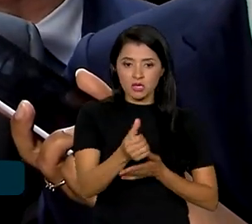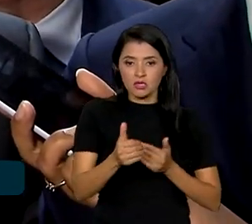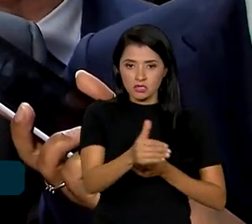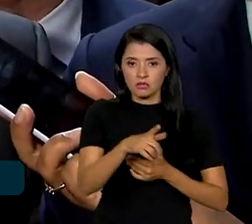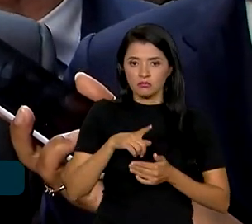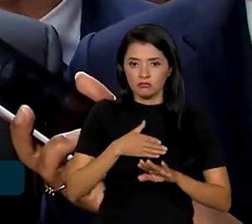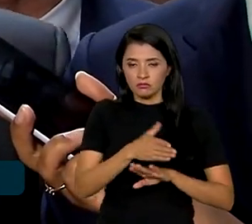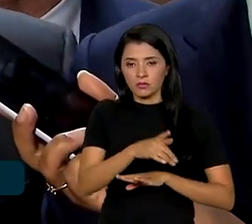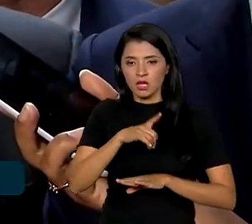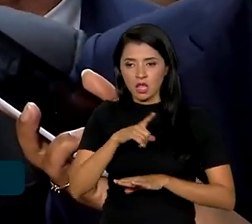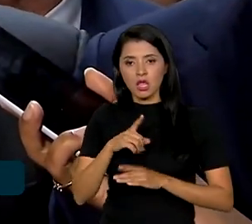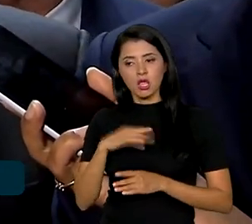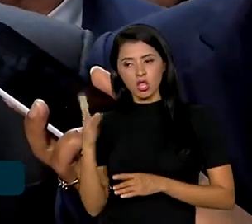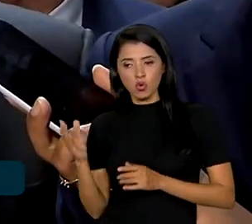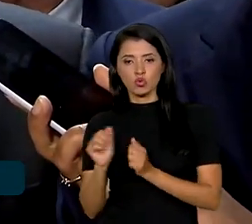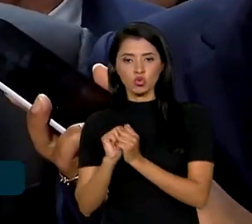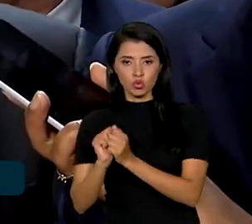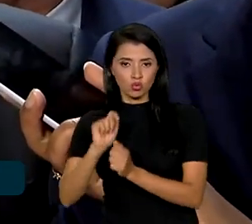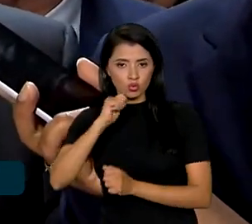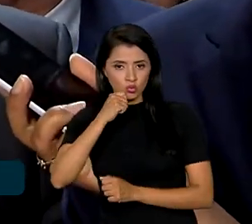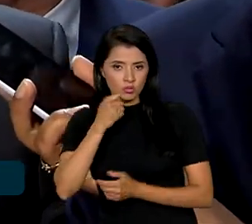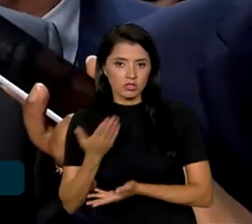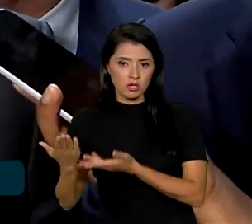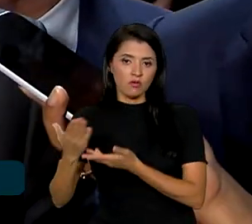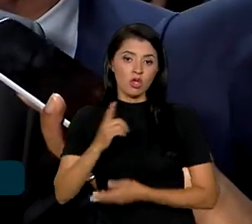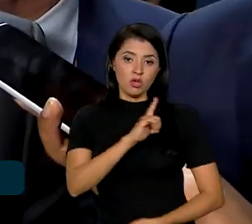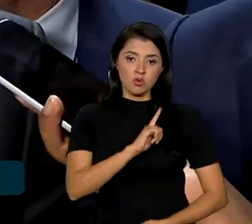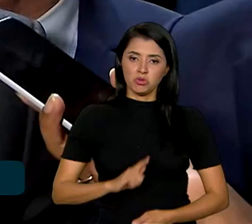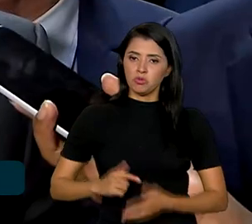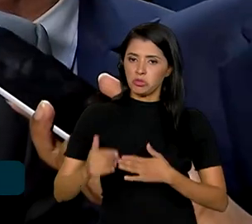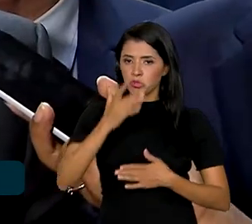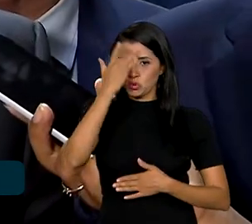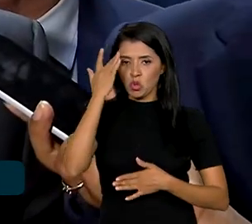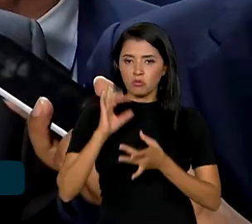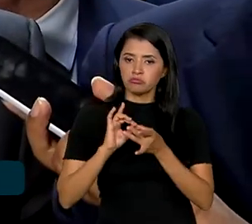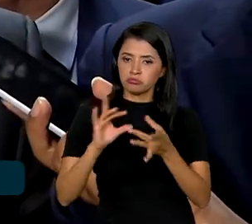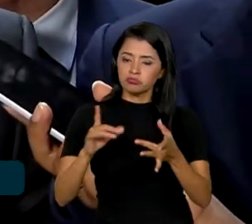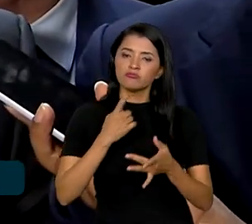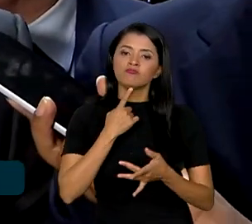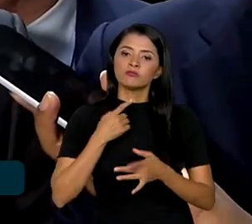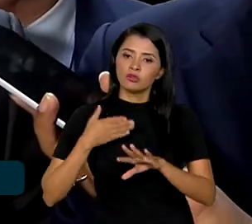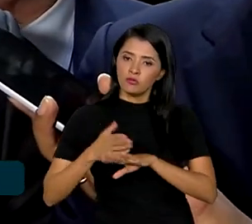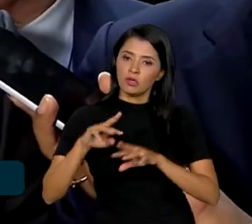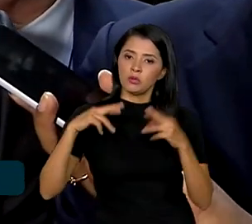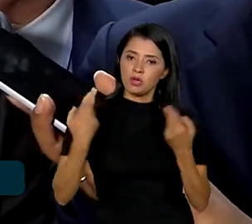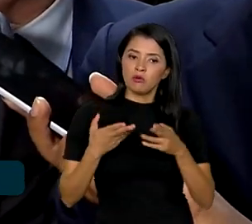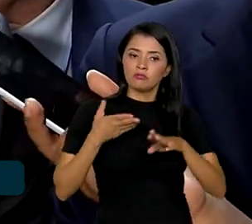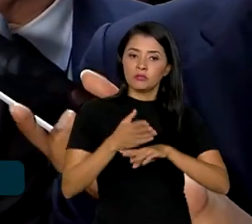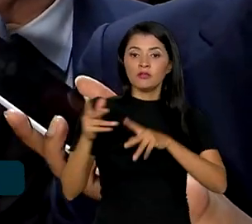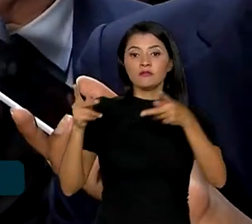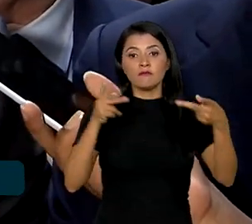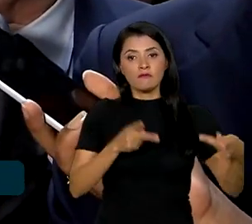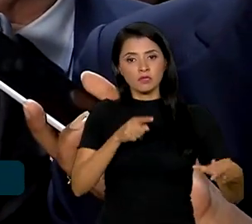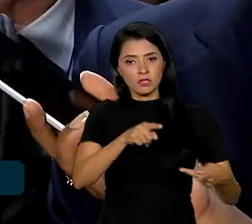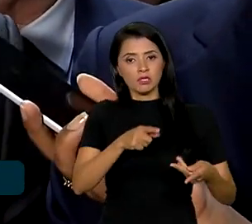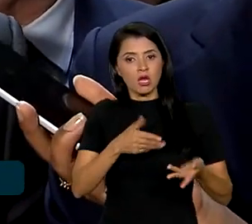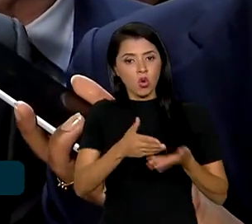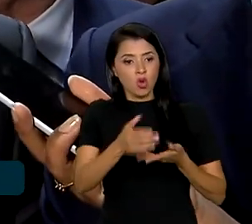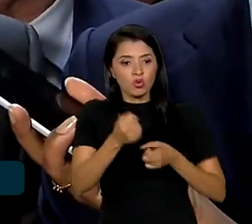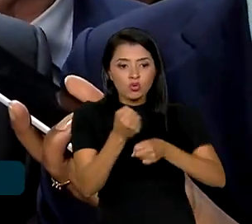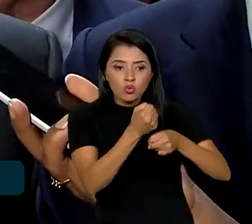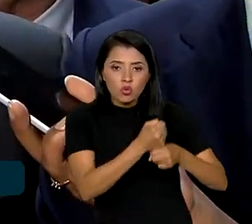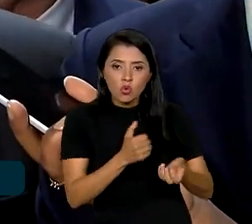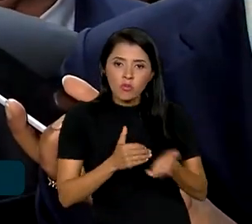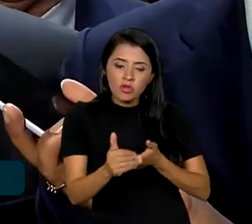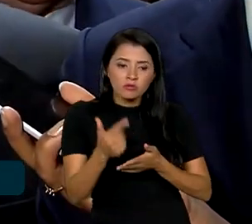espero, ao lado do ministro Silvio Costa, do governador e de quem desejar, que esteve presente nessa reunião, poder fazer uma visita já no início dessas obras,